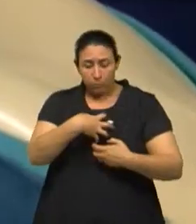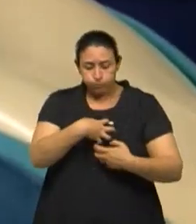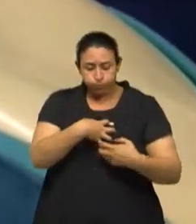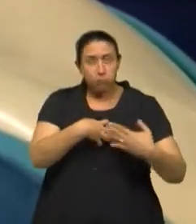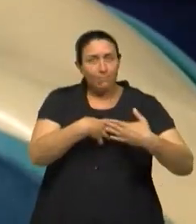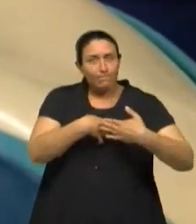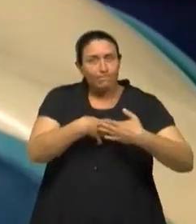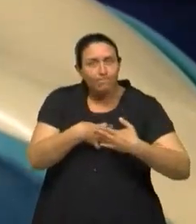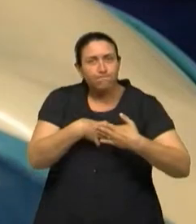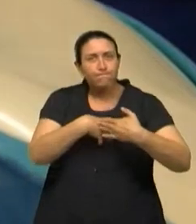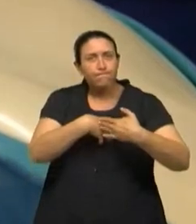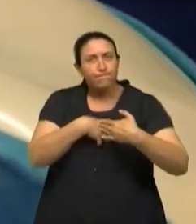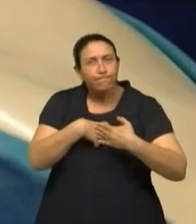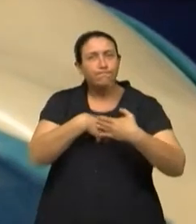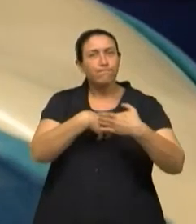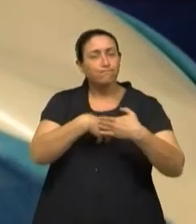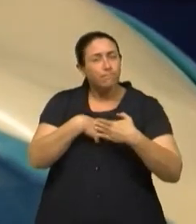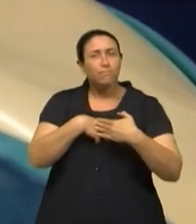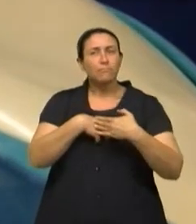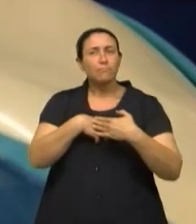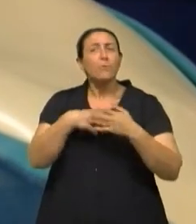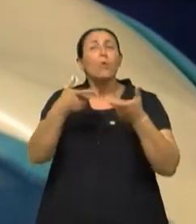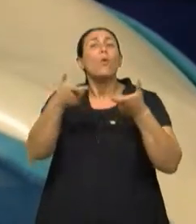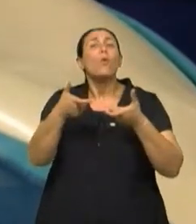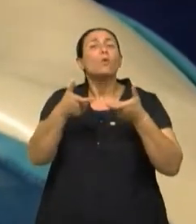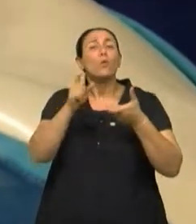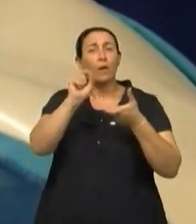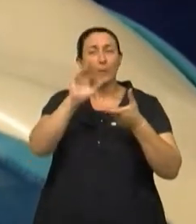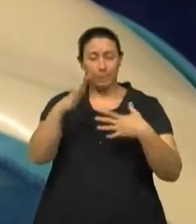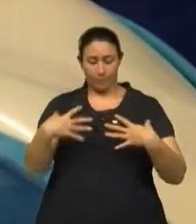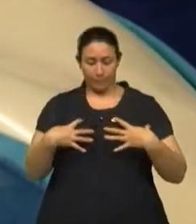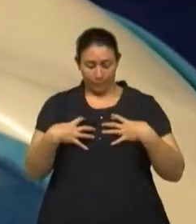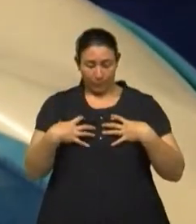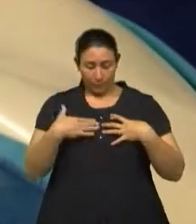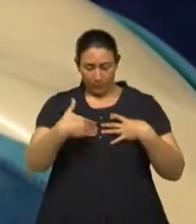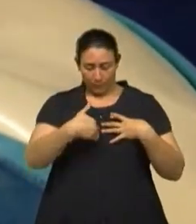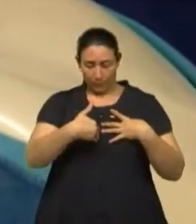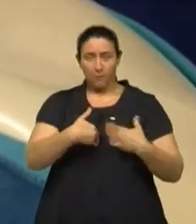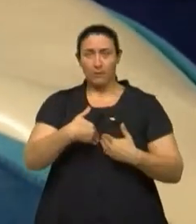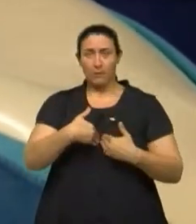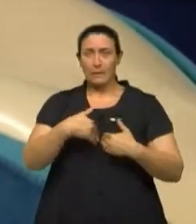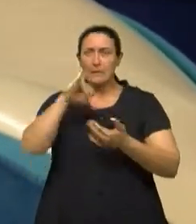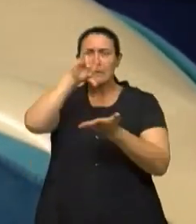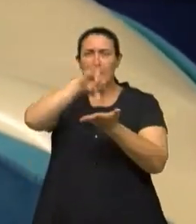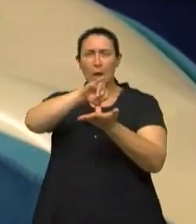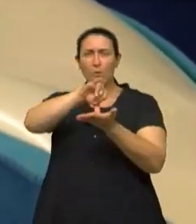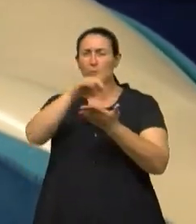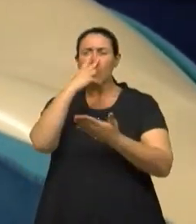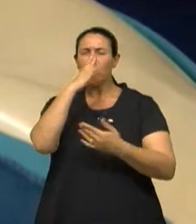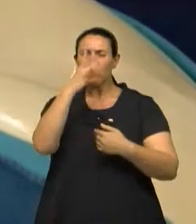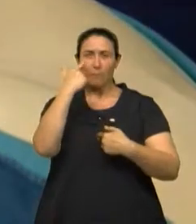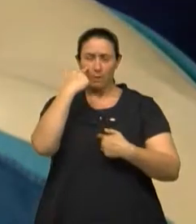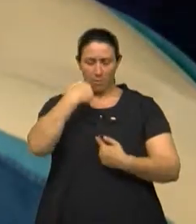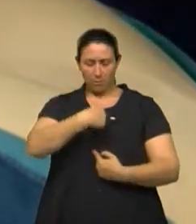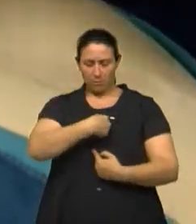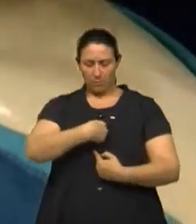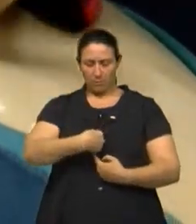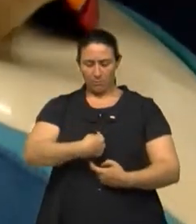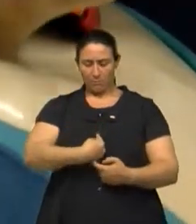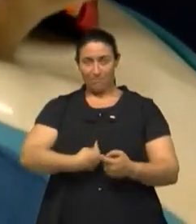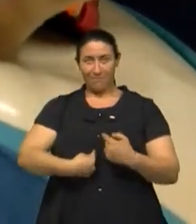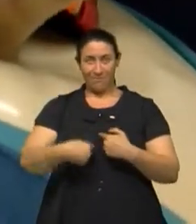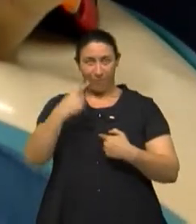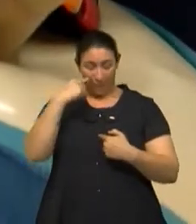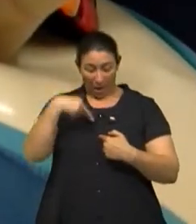local da compressão torácica entre os dois mamilos, bem no centro. Como se fosse uma linha imaginária passando entre os mamilos.